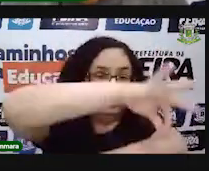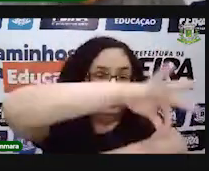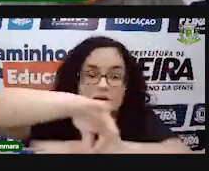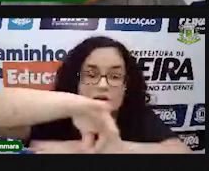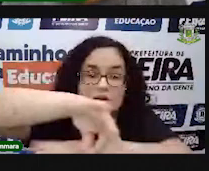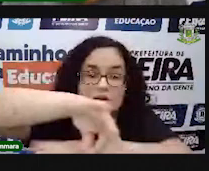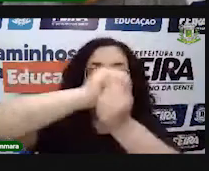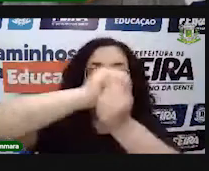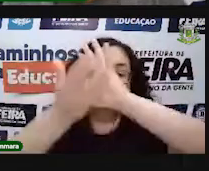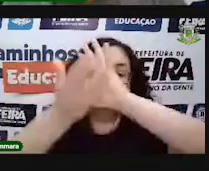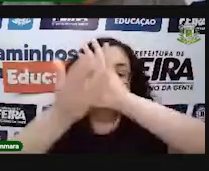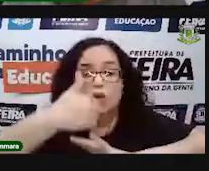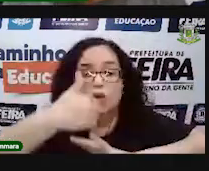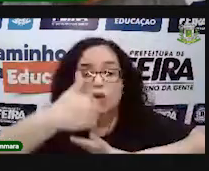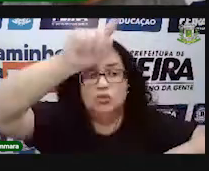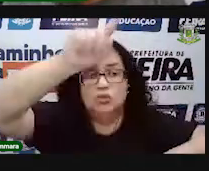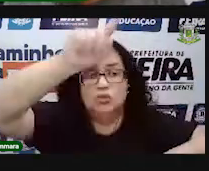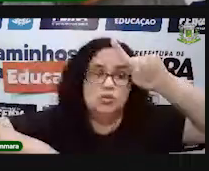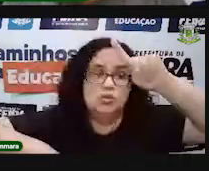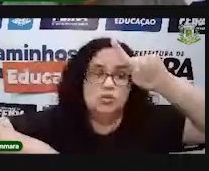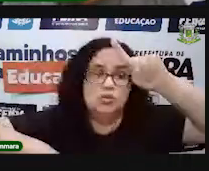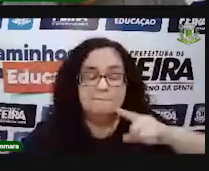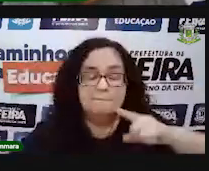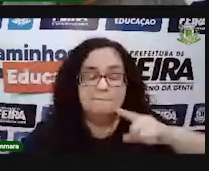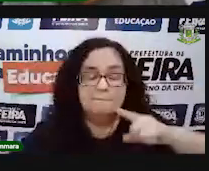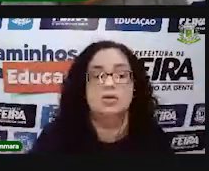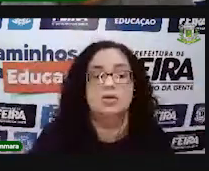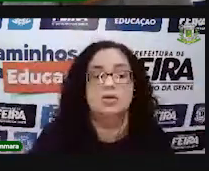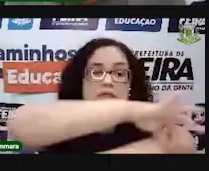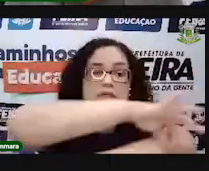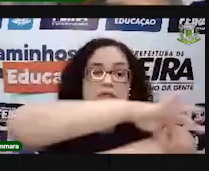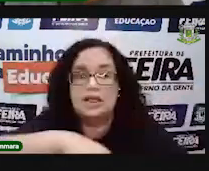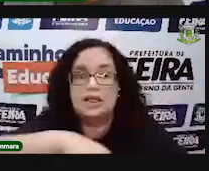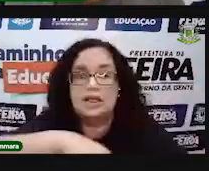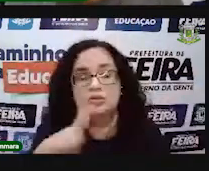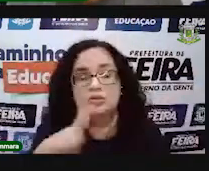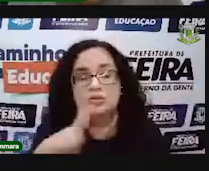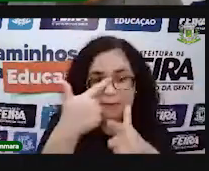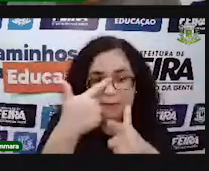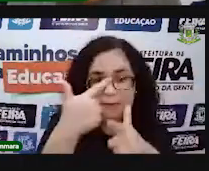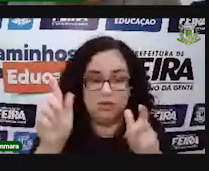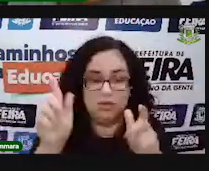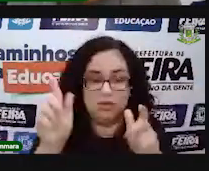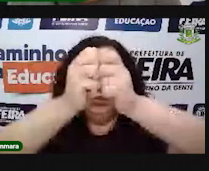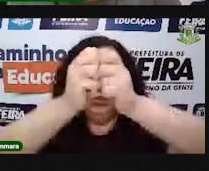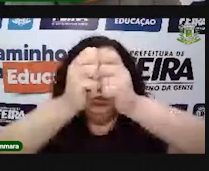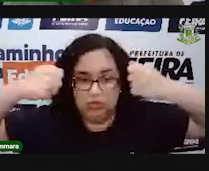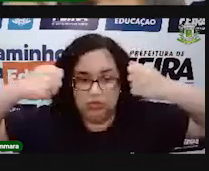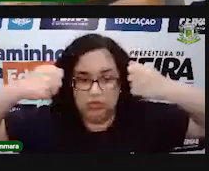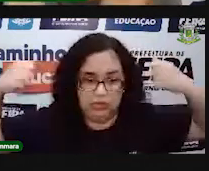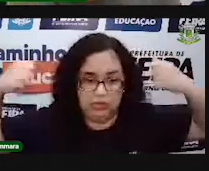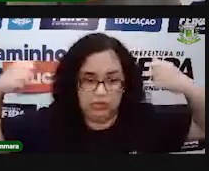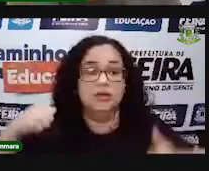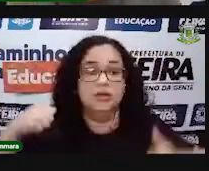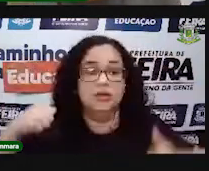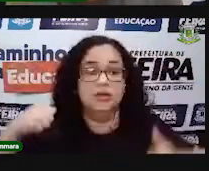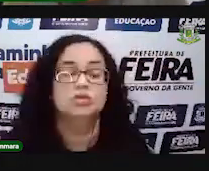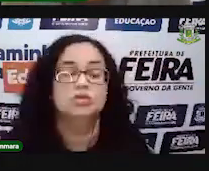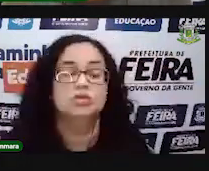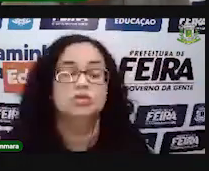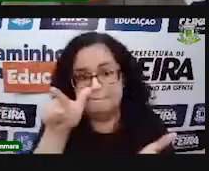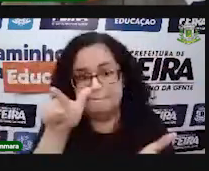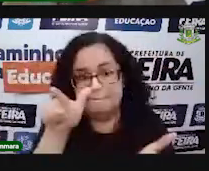réguazinha, na falta da régua, a gente pode adaptar um outro objeto para funcionar como régua, não tem